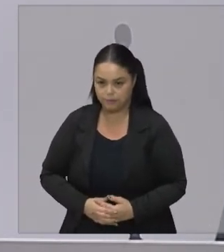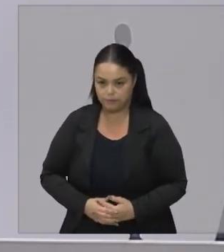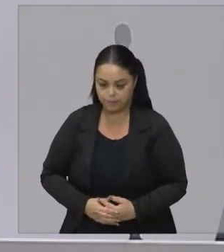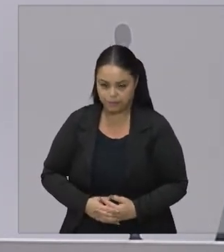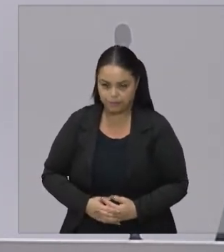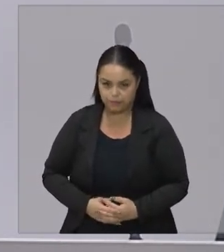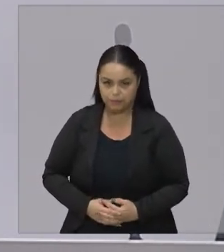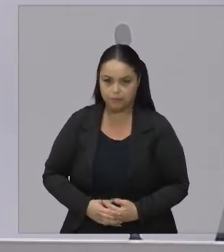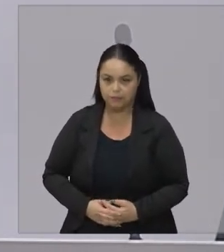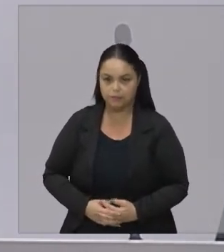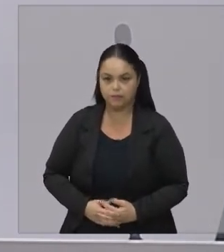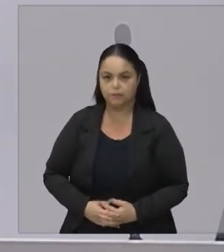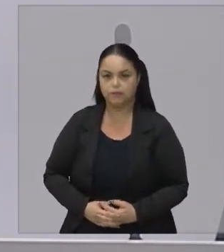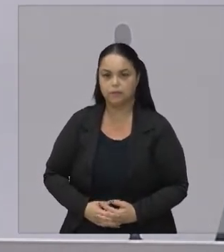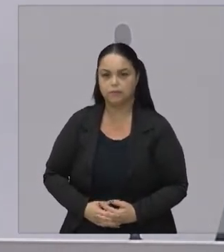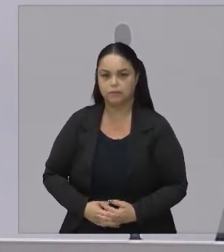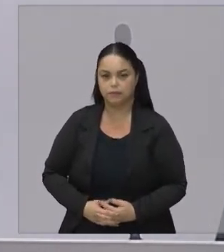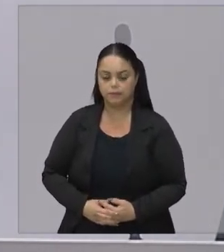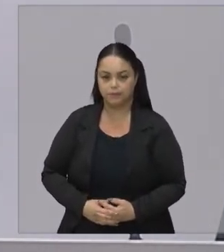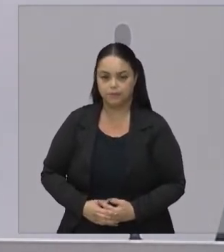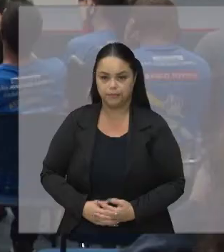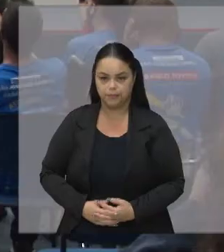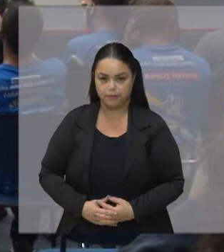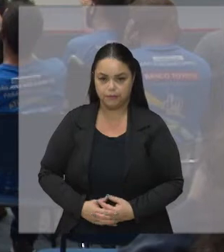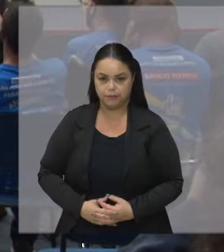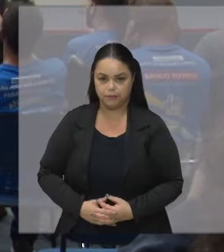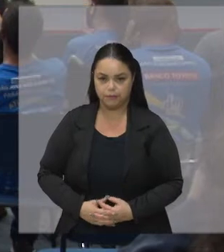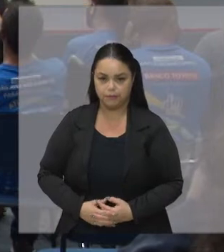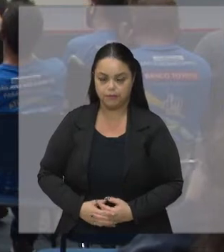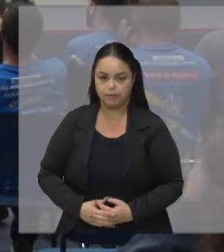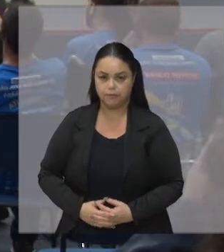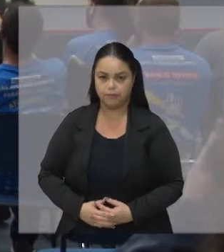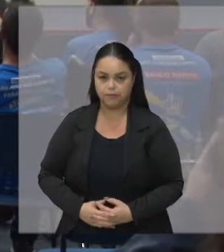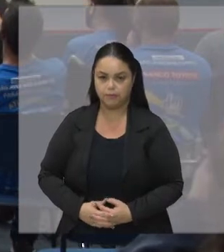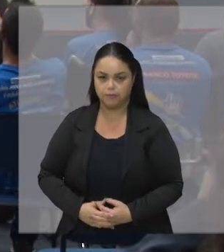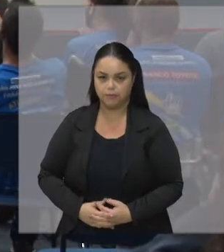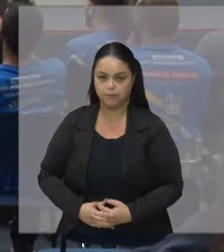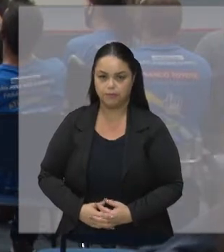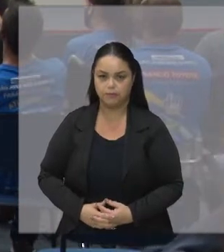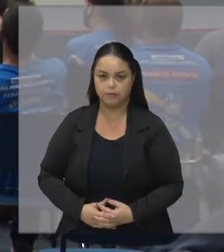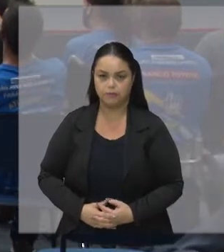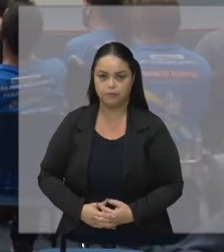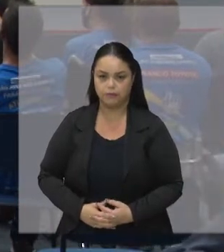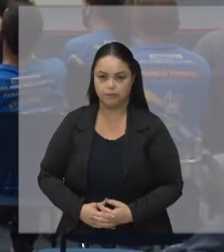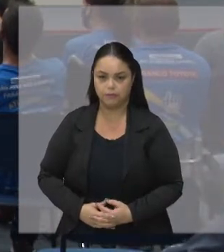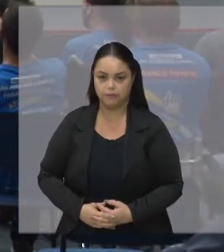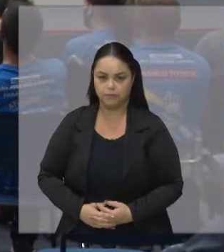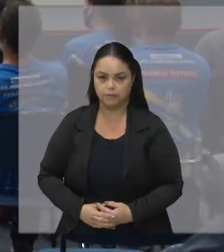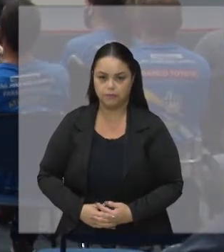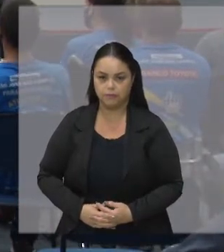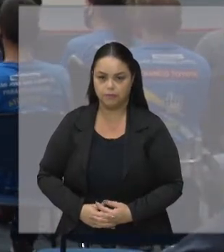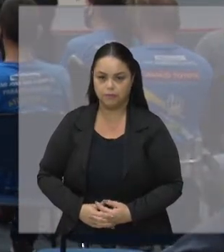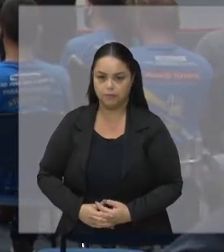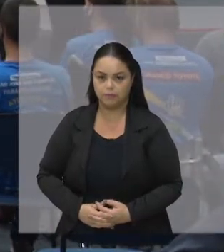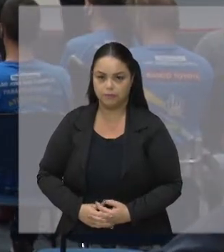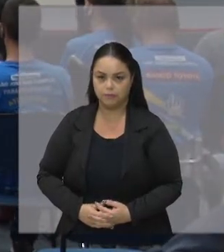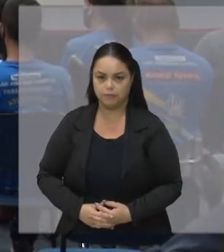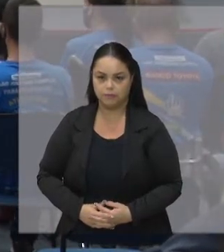Minha cidade Como tantas Que já vi